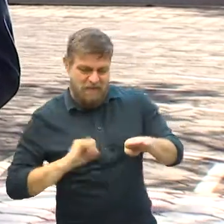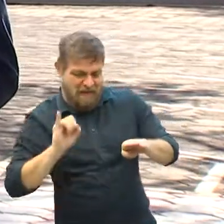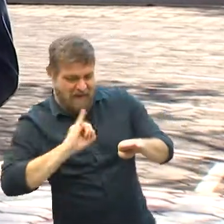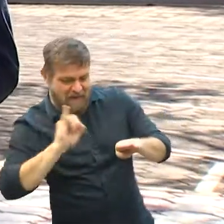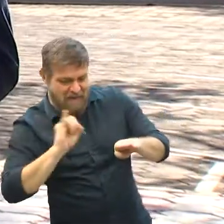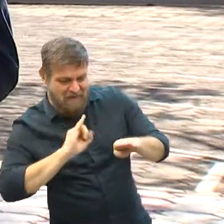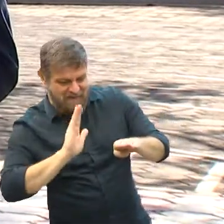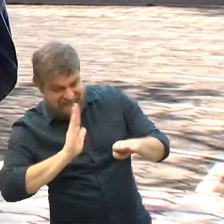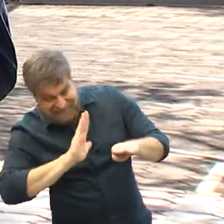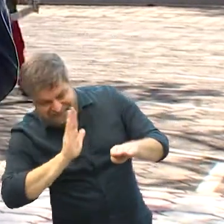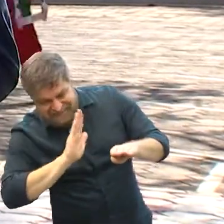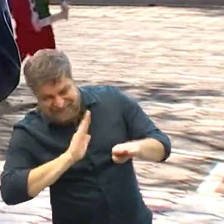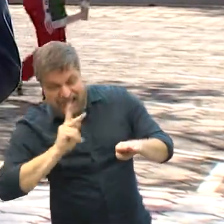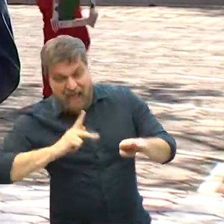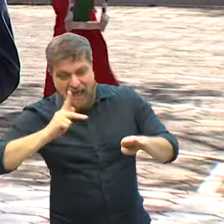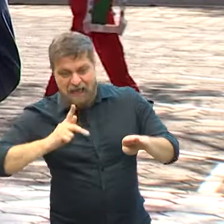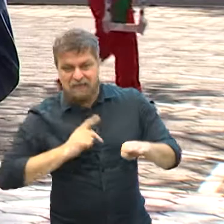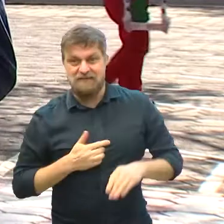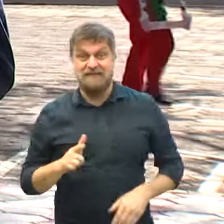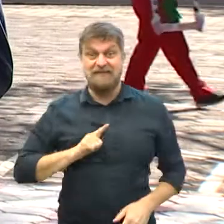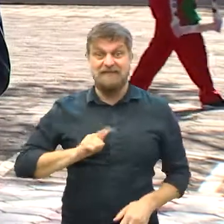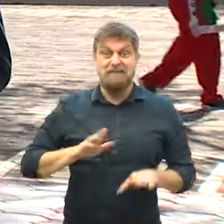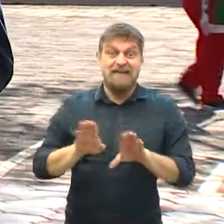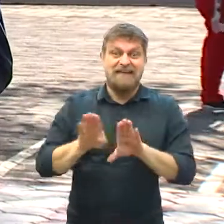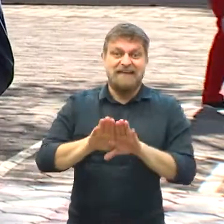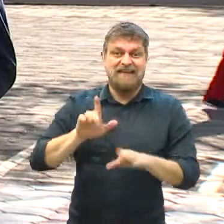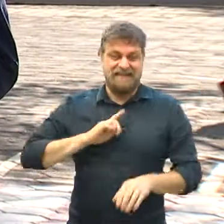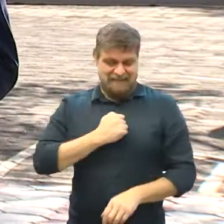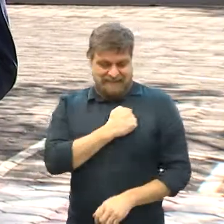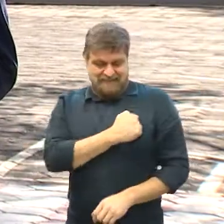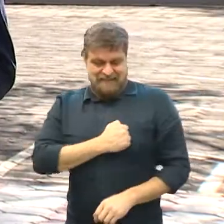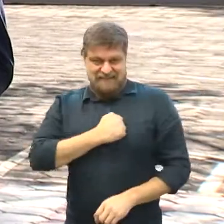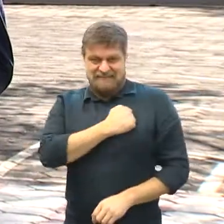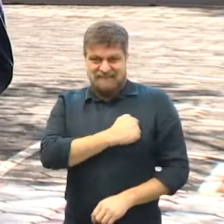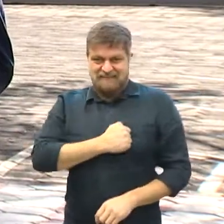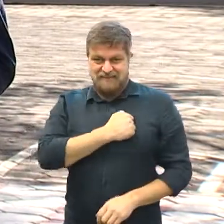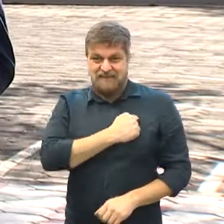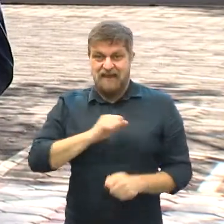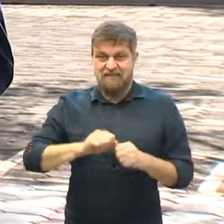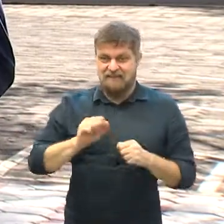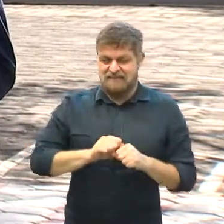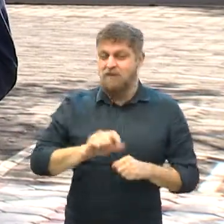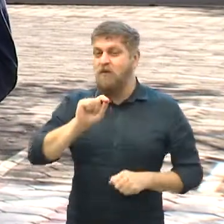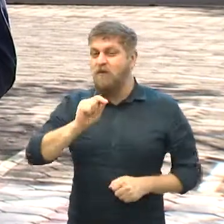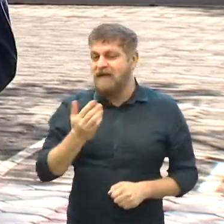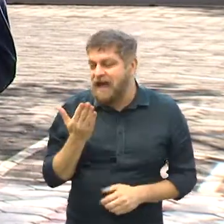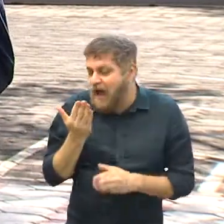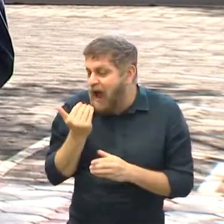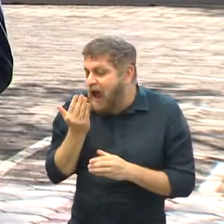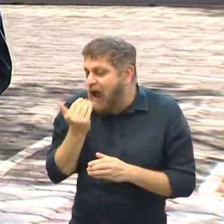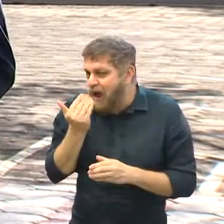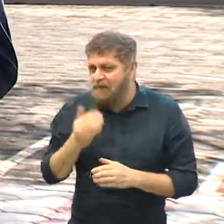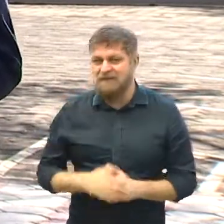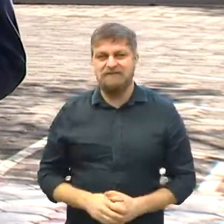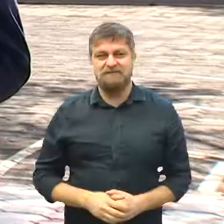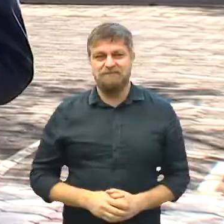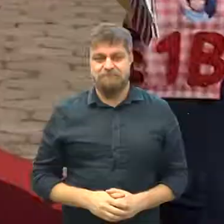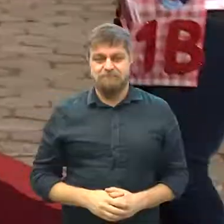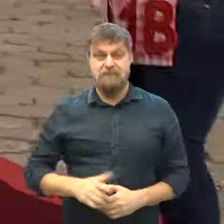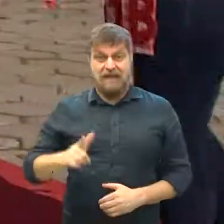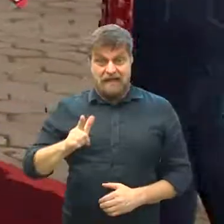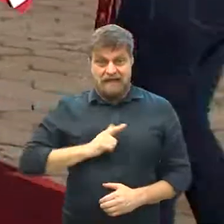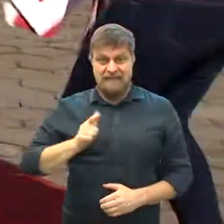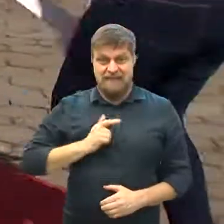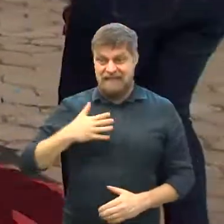para as crianças reverem as professoras e, ainda assim, matar um pouco da saudade também, fazer uma boquinha no meio da tarde.